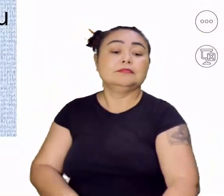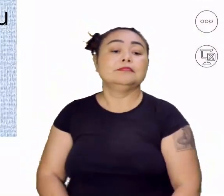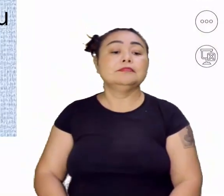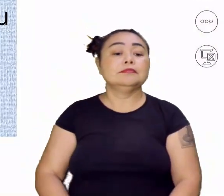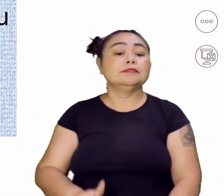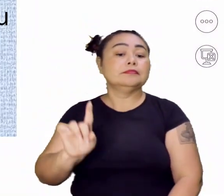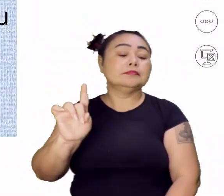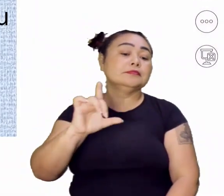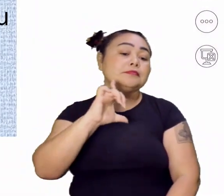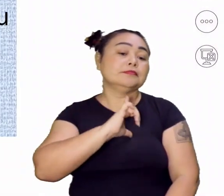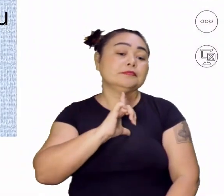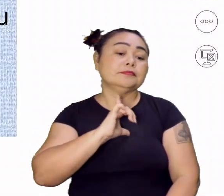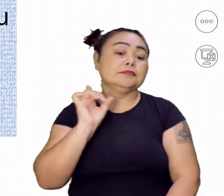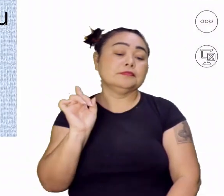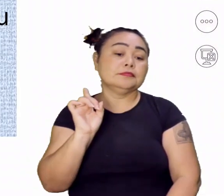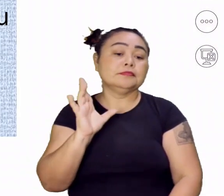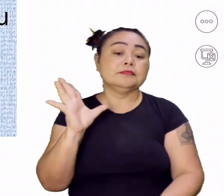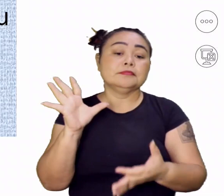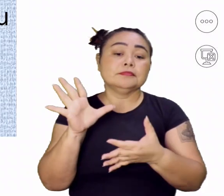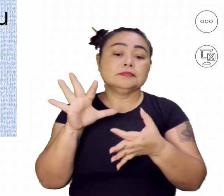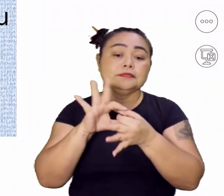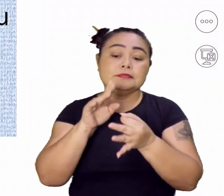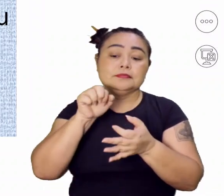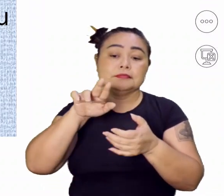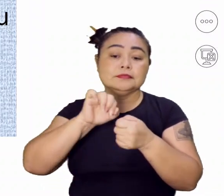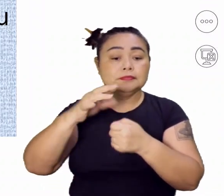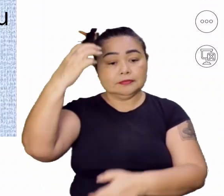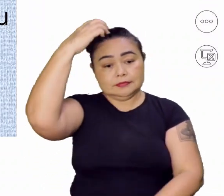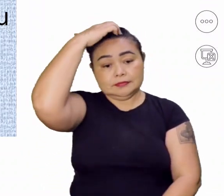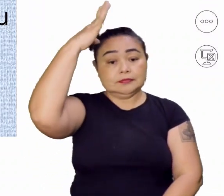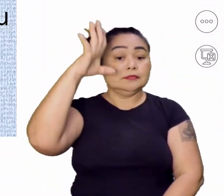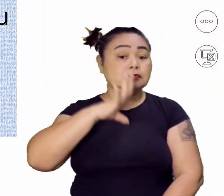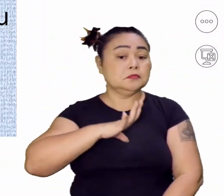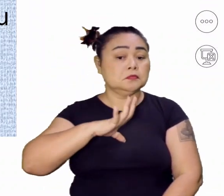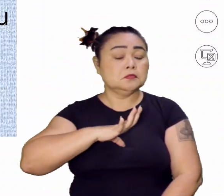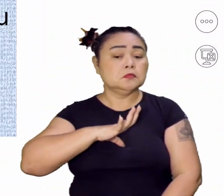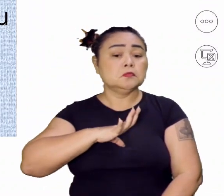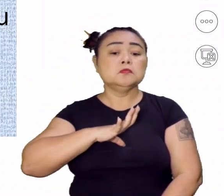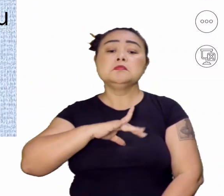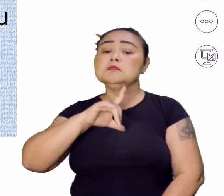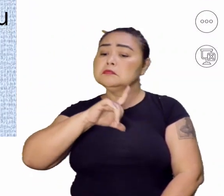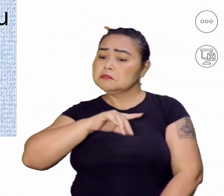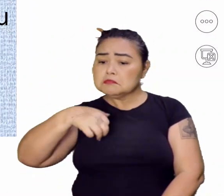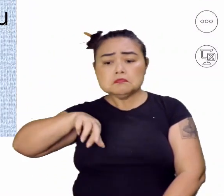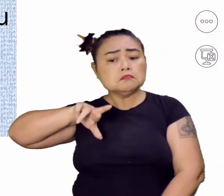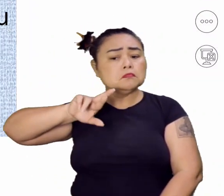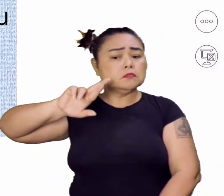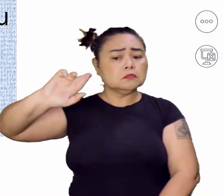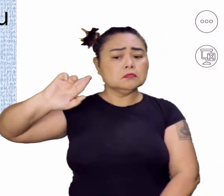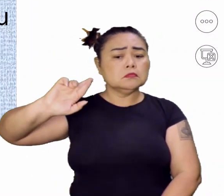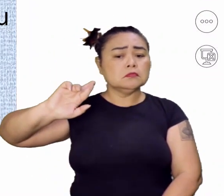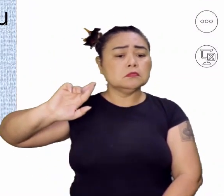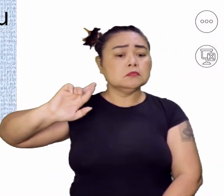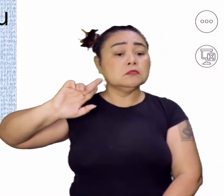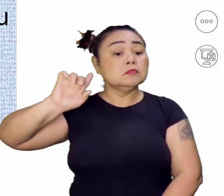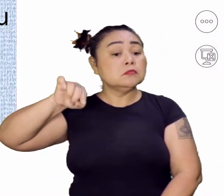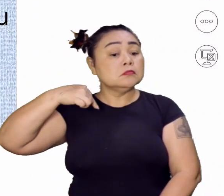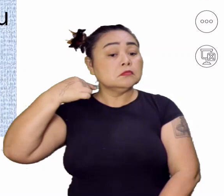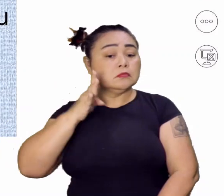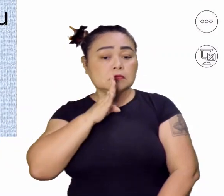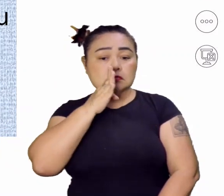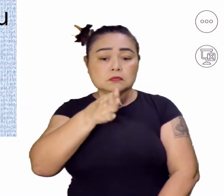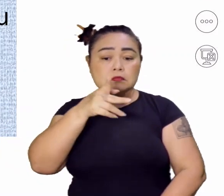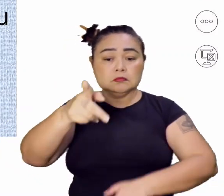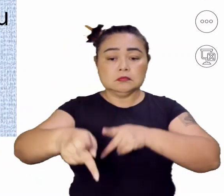nós temos aqui. A União Ibérica, a coroa portuguesa, manteve certa autonomia. Na gestão direta do seu